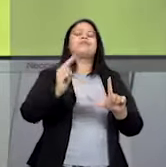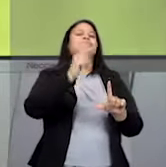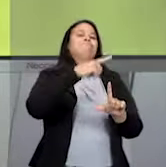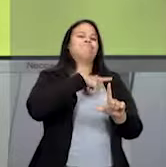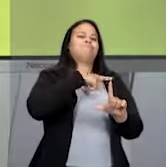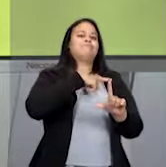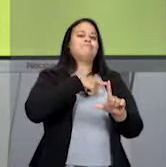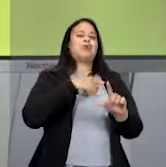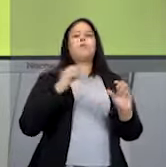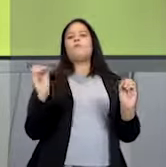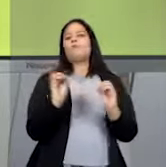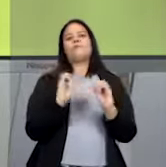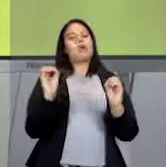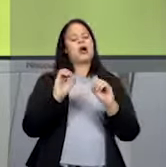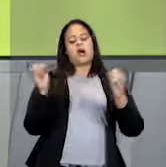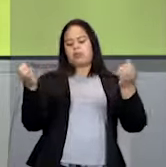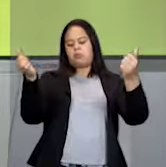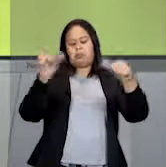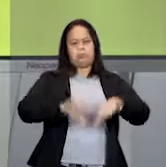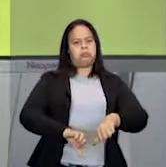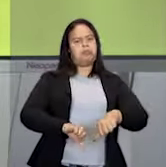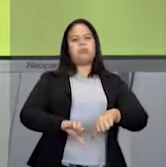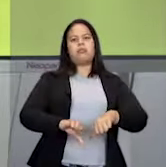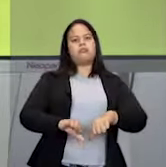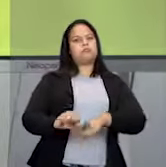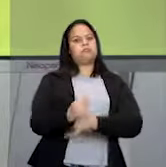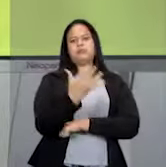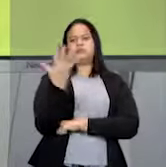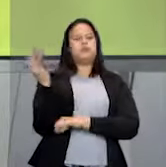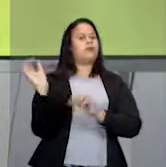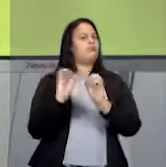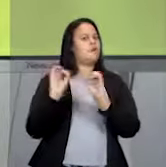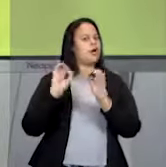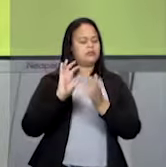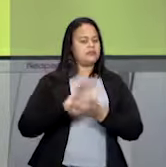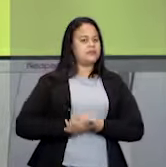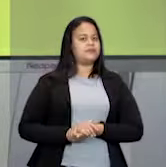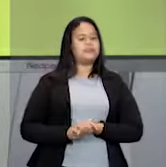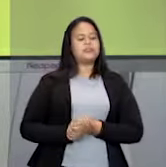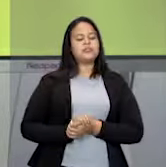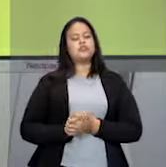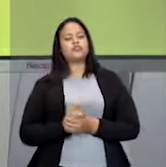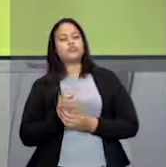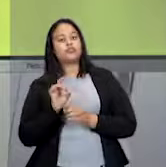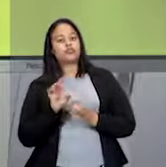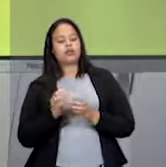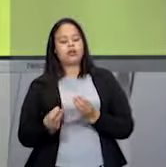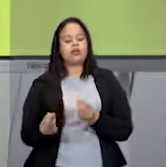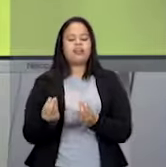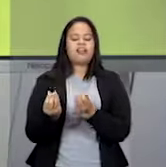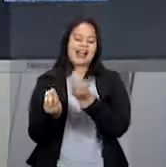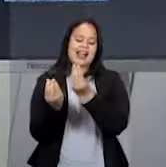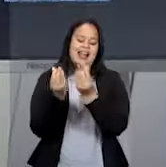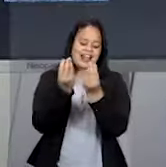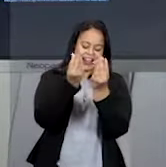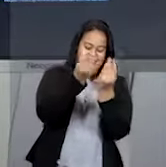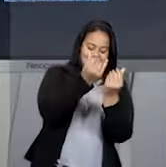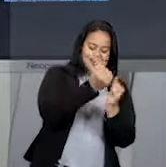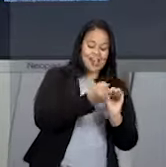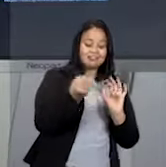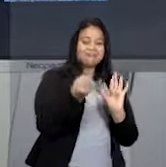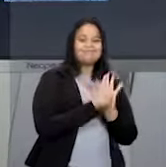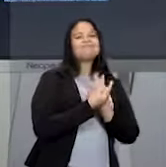Nada de depredação, nada de prejudicar a natureza. E conseguiu deixar ali o seu registro.